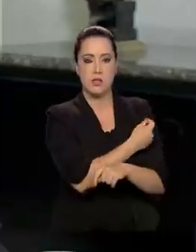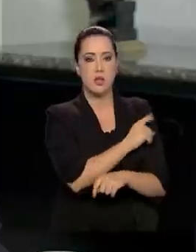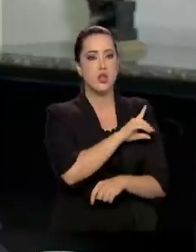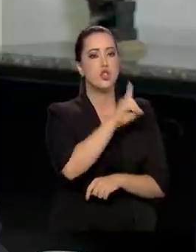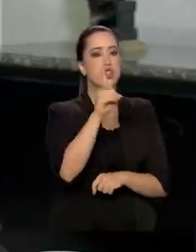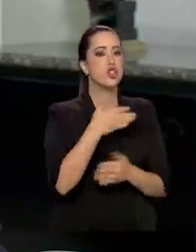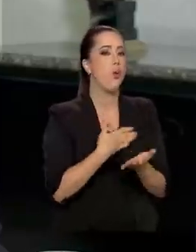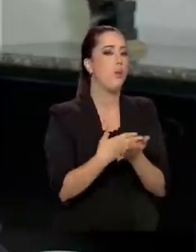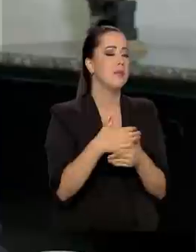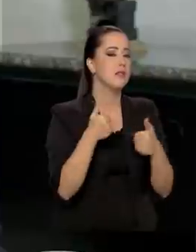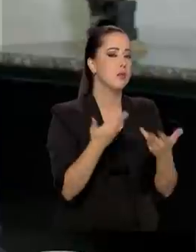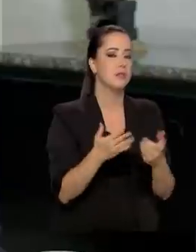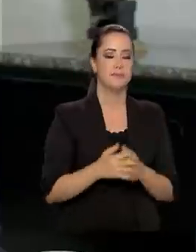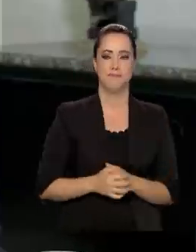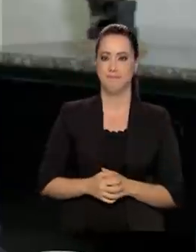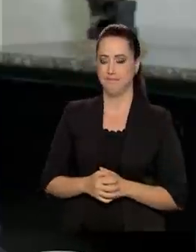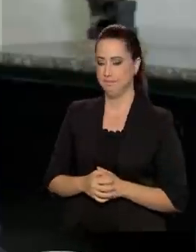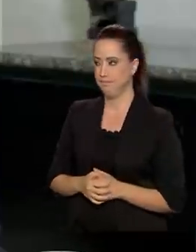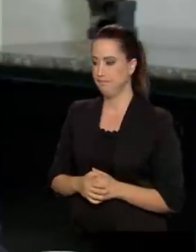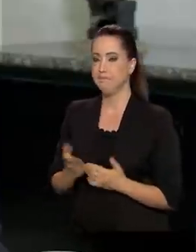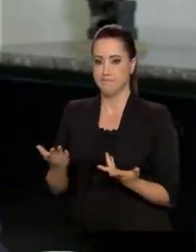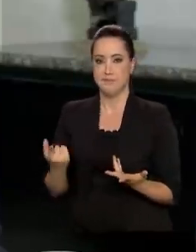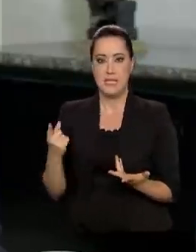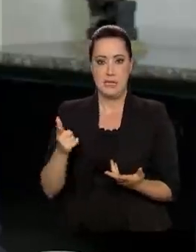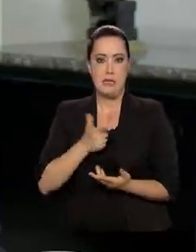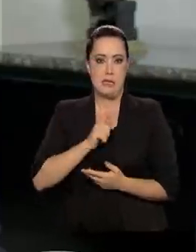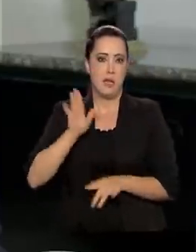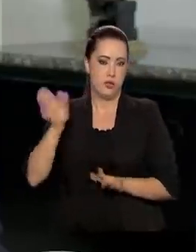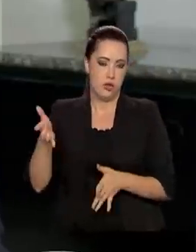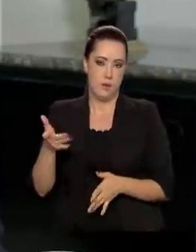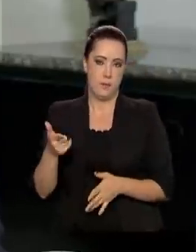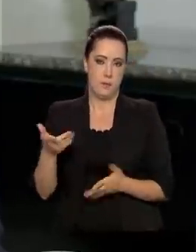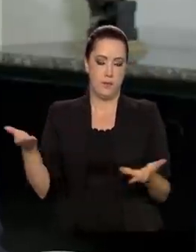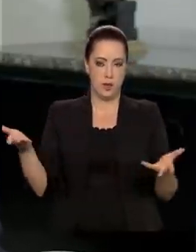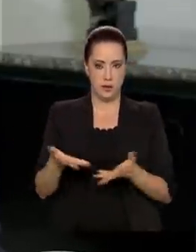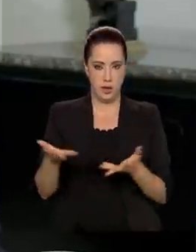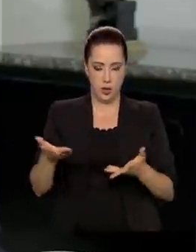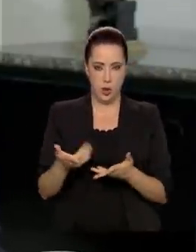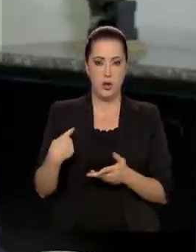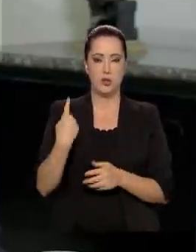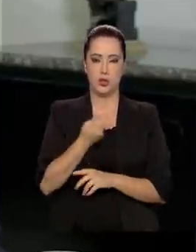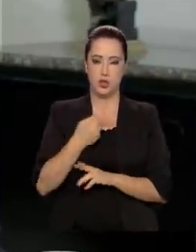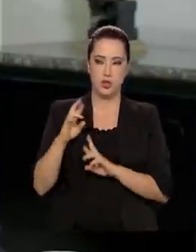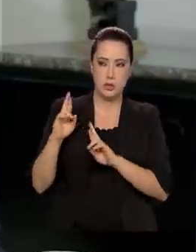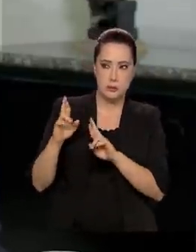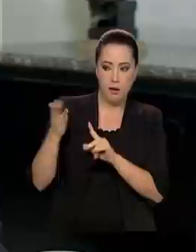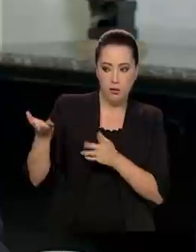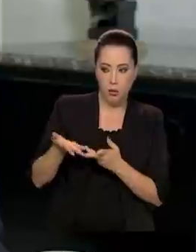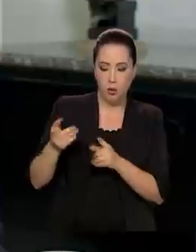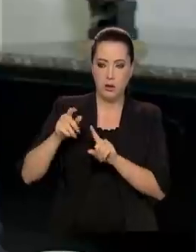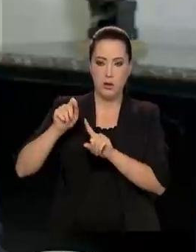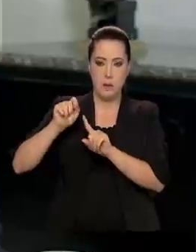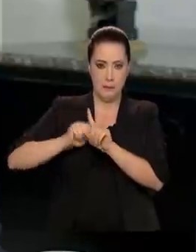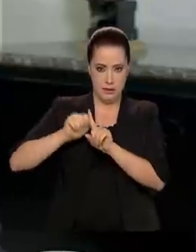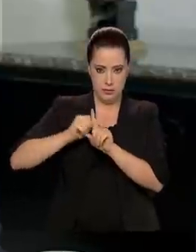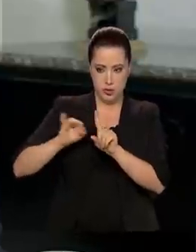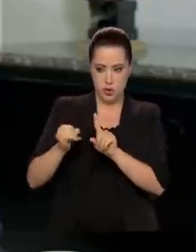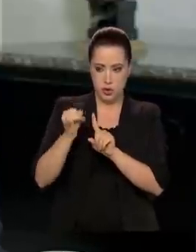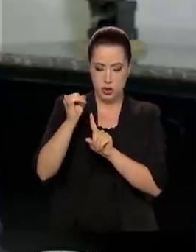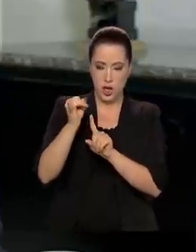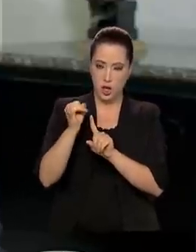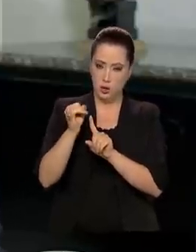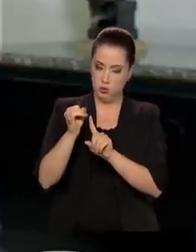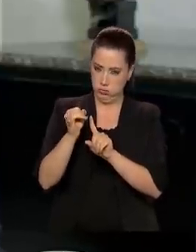Sim, a previsão é que agora, em janeiro, mais para o final de